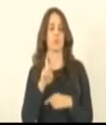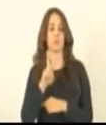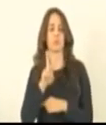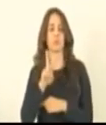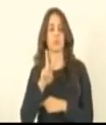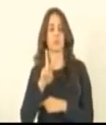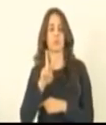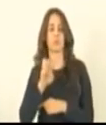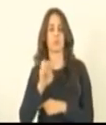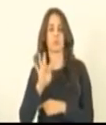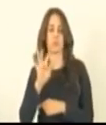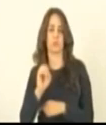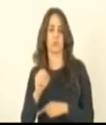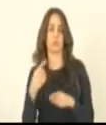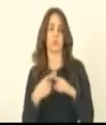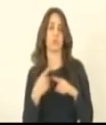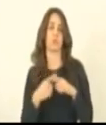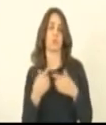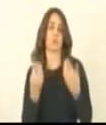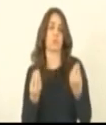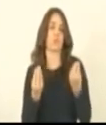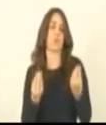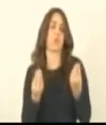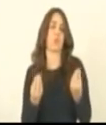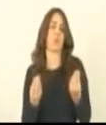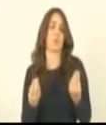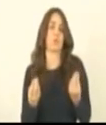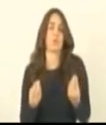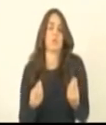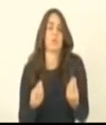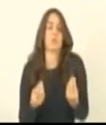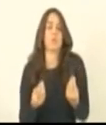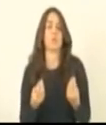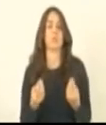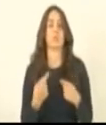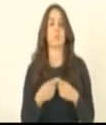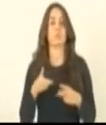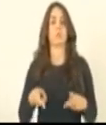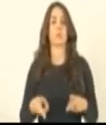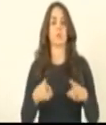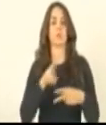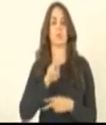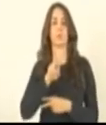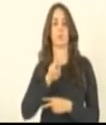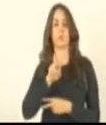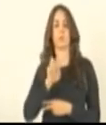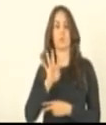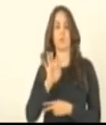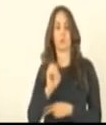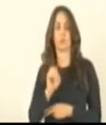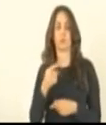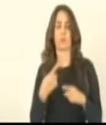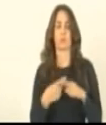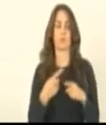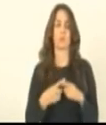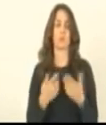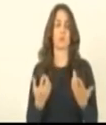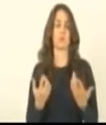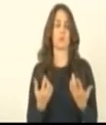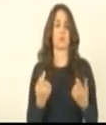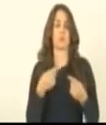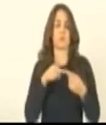favor, porque não tem nenhuma justificativa a manutenção desse veto. ela é totalmente